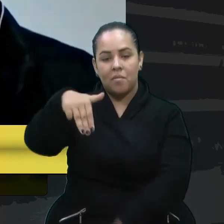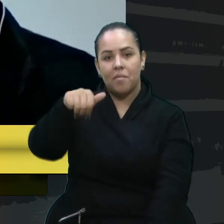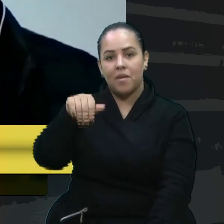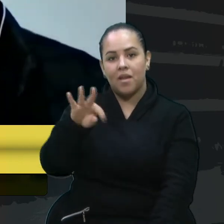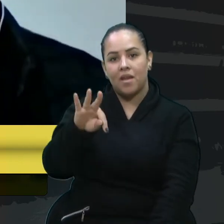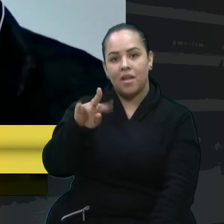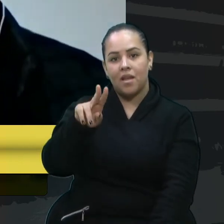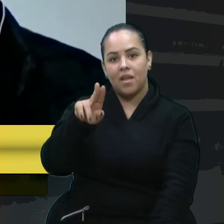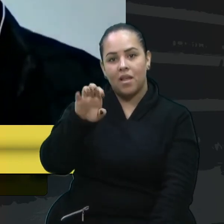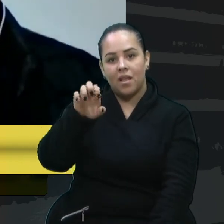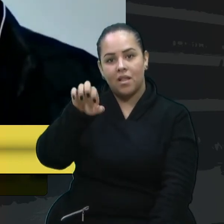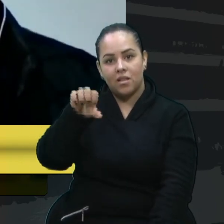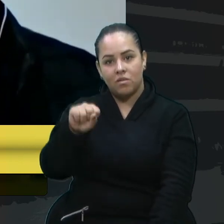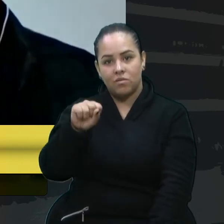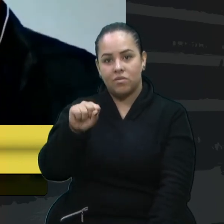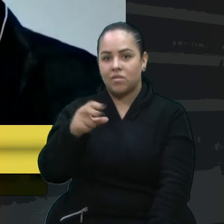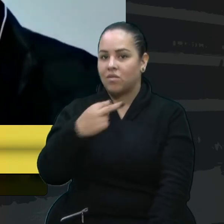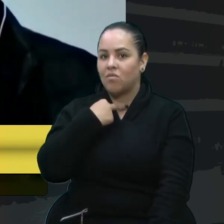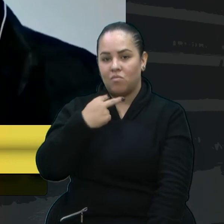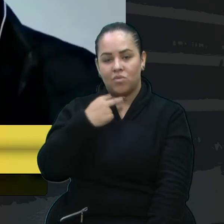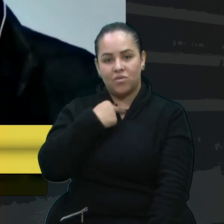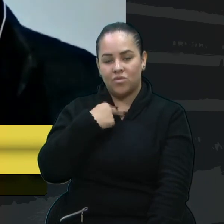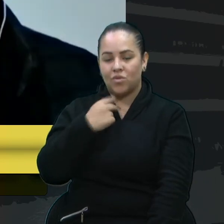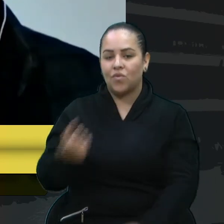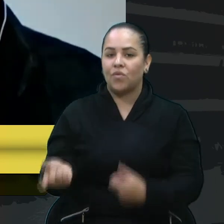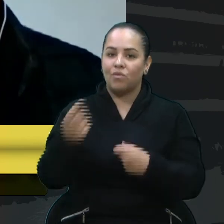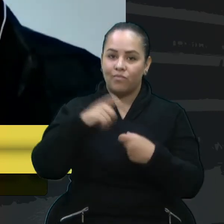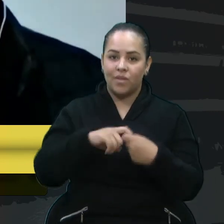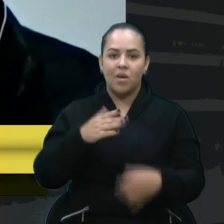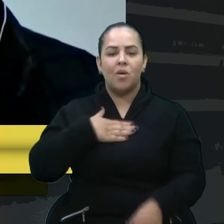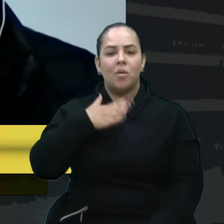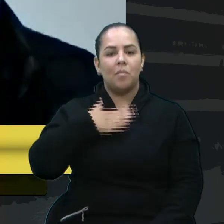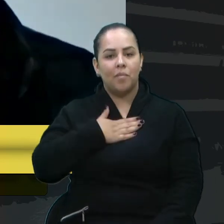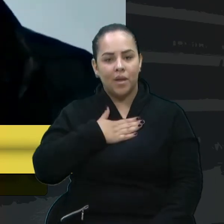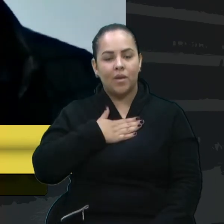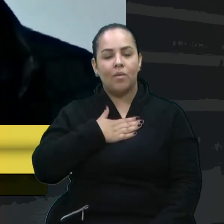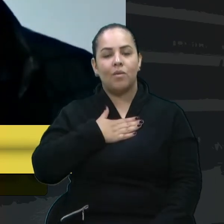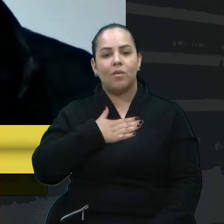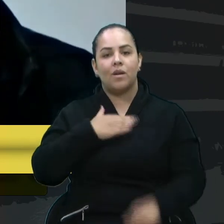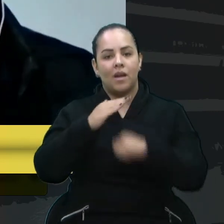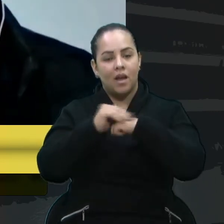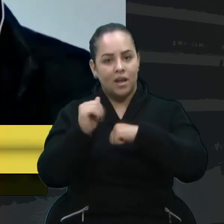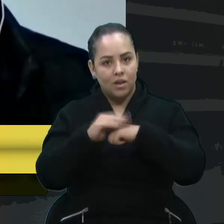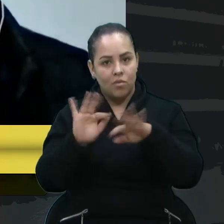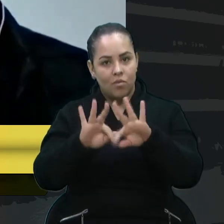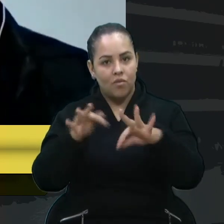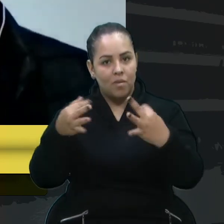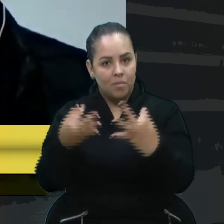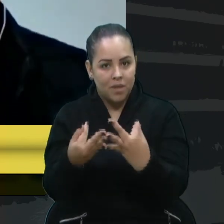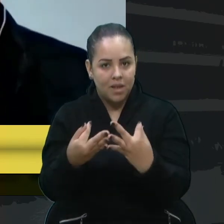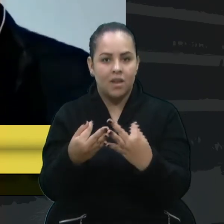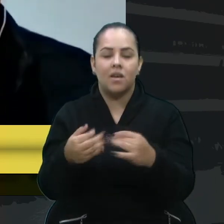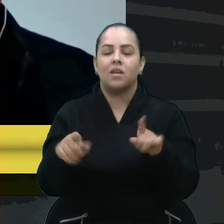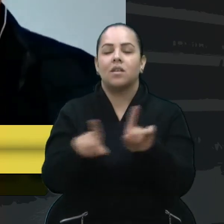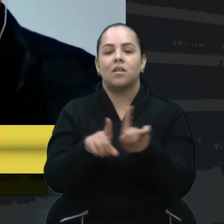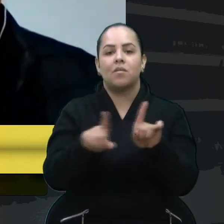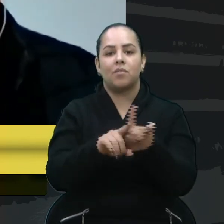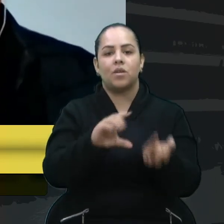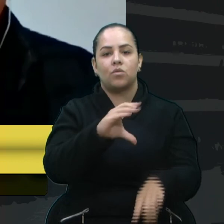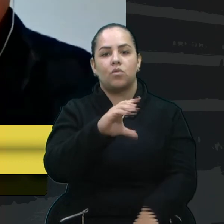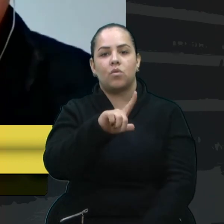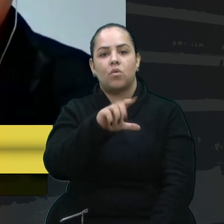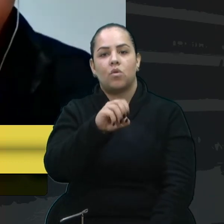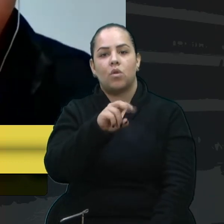temos mais como trazer ele de volta. Então, fica aqui meus sinceros sentimentos à família do Mateus e à família do Provis, mas,